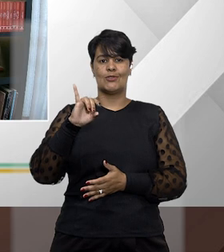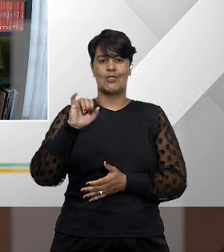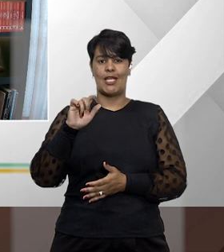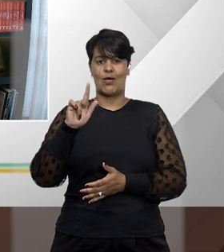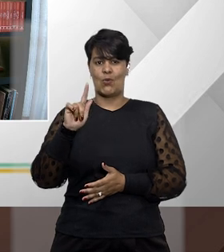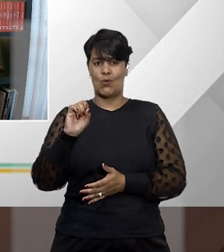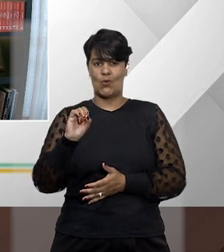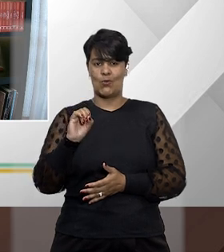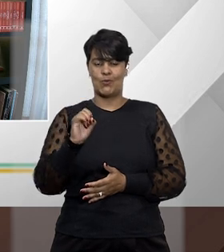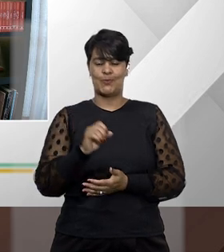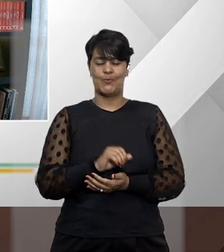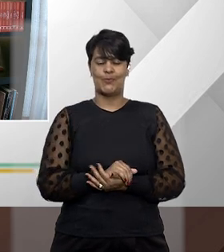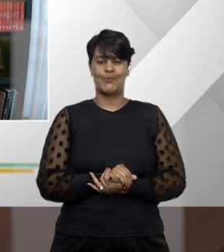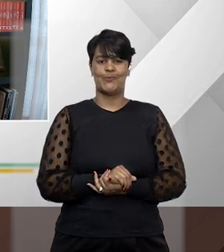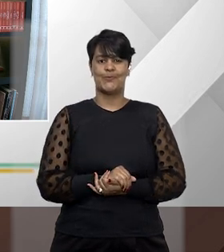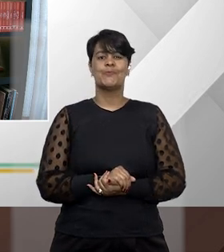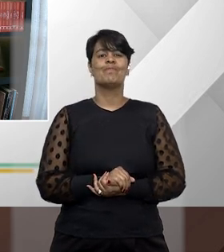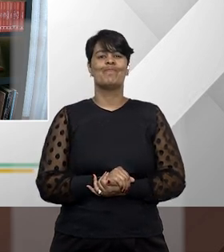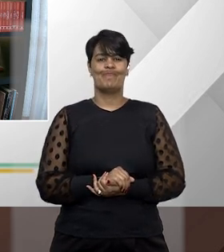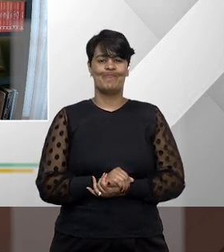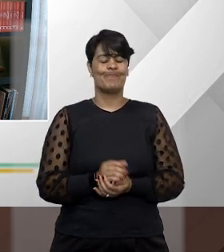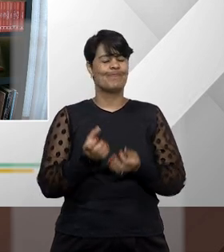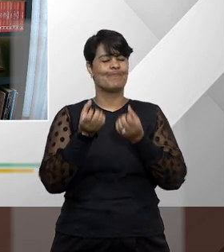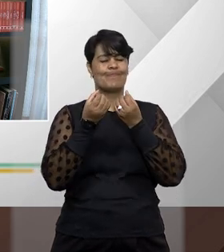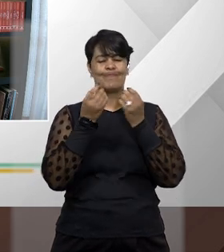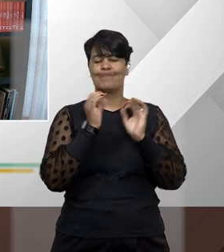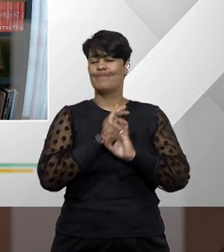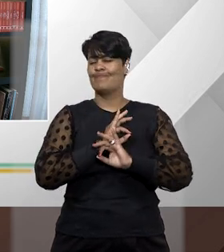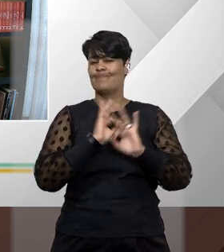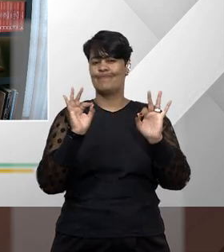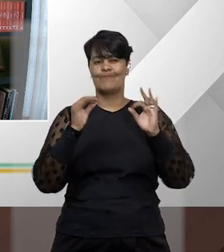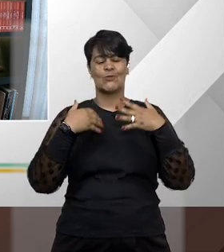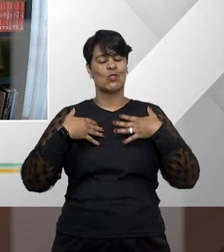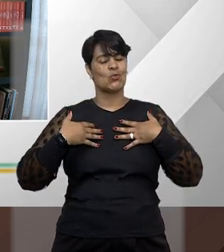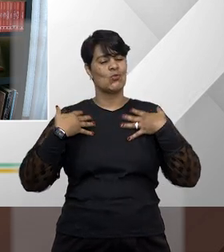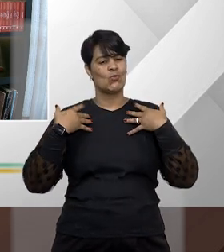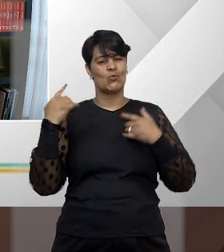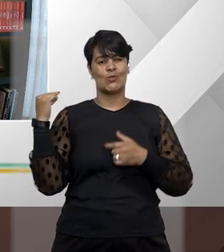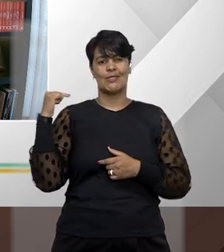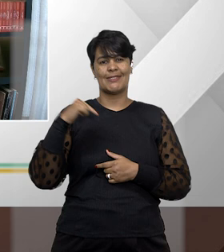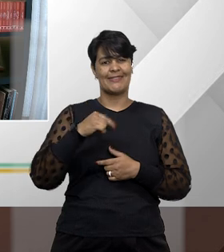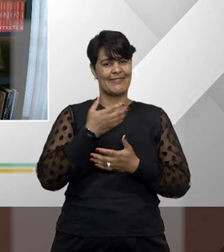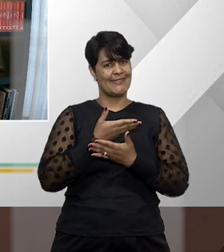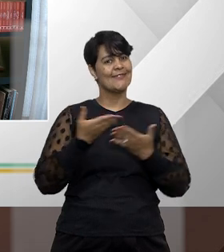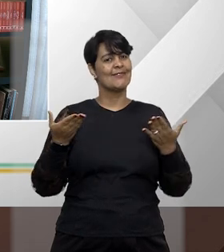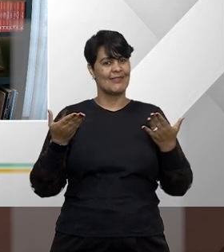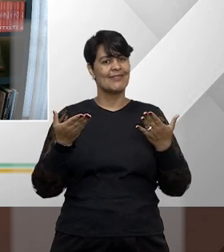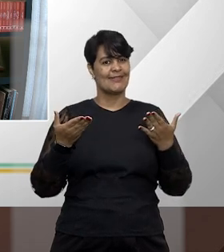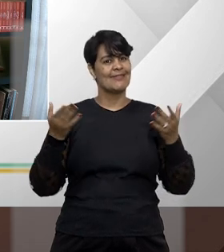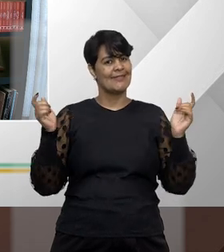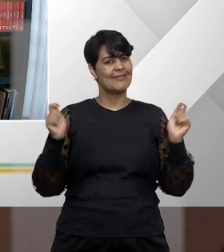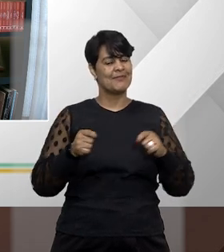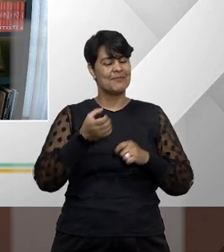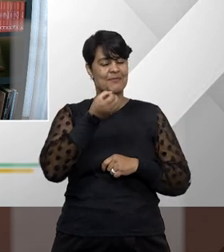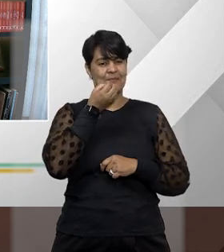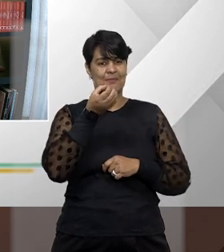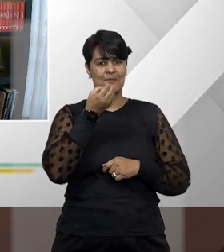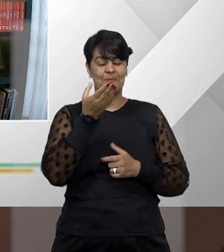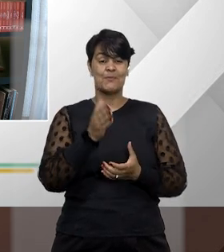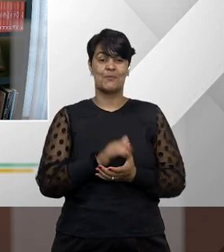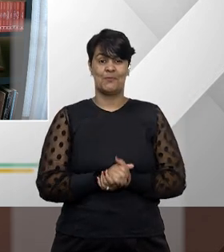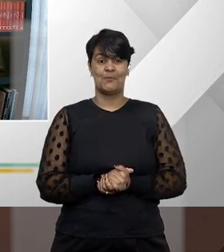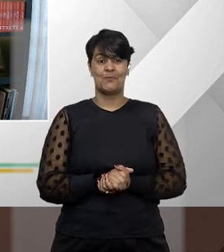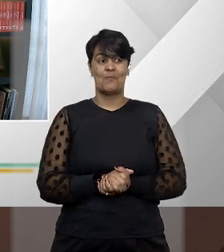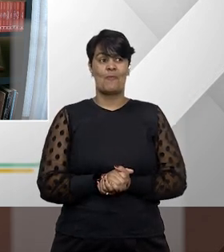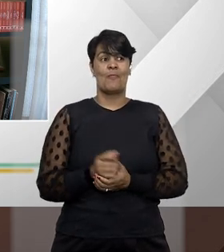bem-vindo ao Entender Direito. Muito obrigado, Fátima. honra estar aqui com vocês nesse prestigiado programa, Entender Direito. E ao